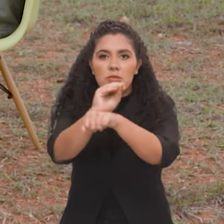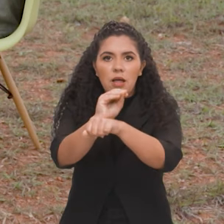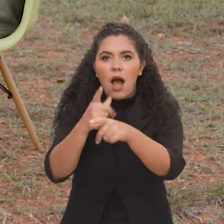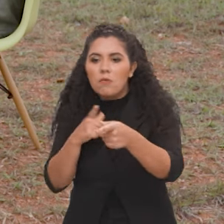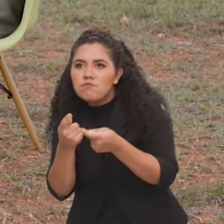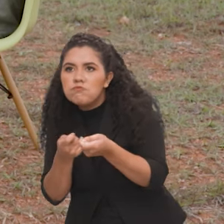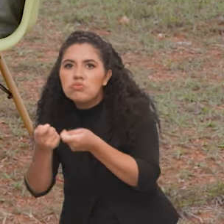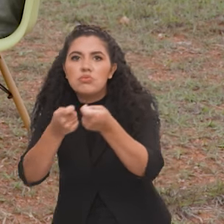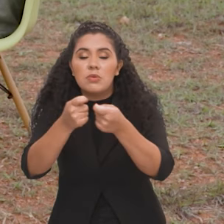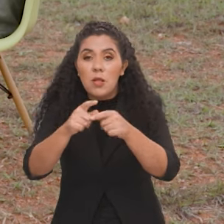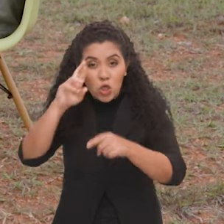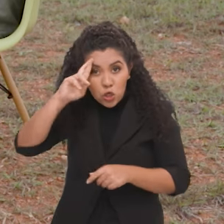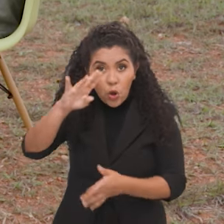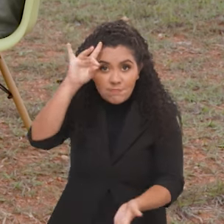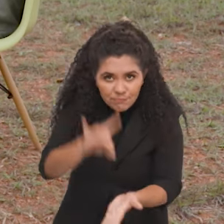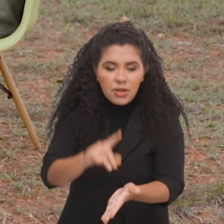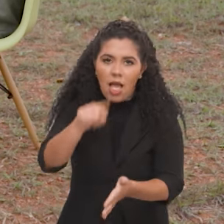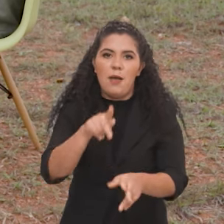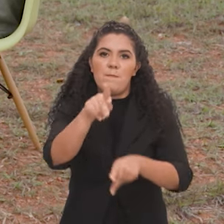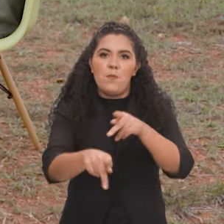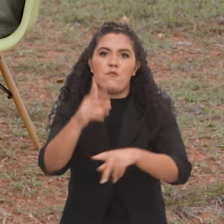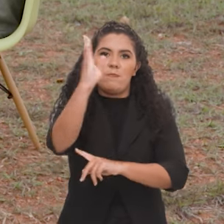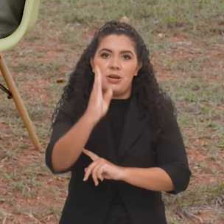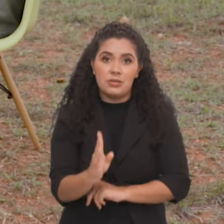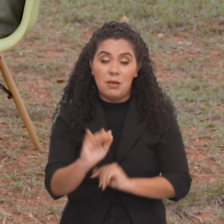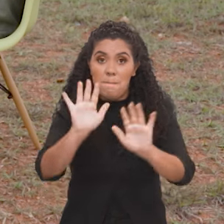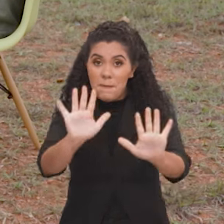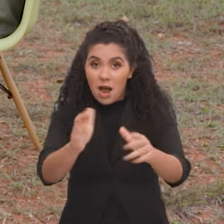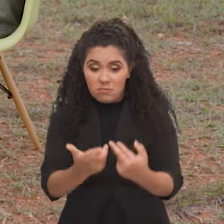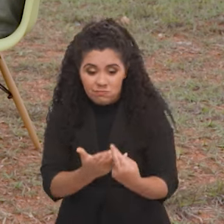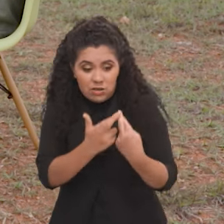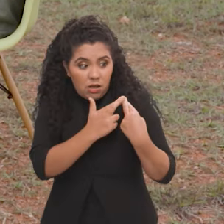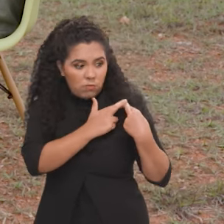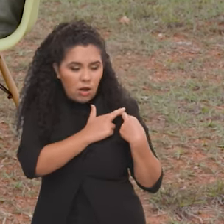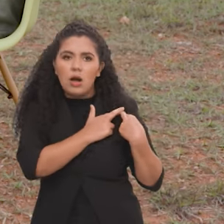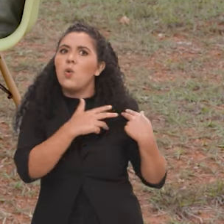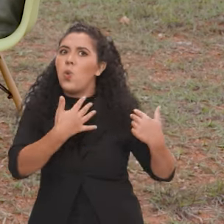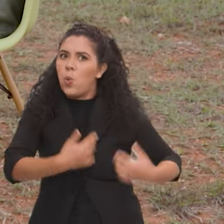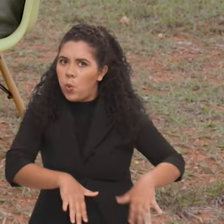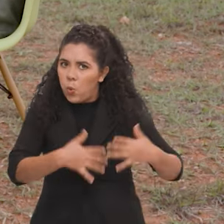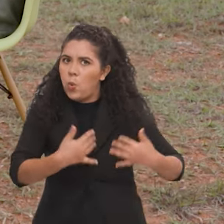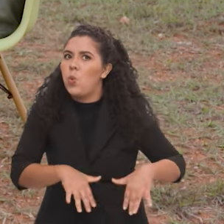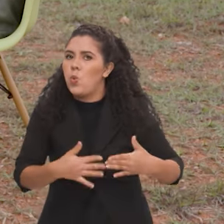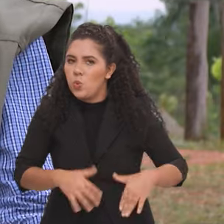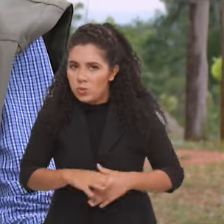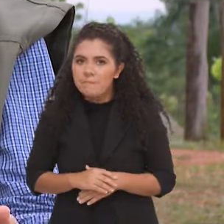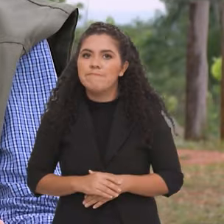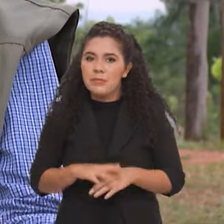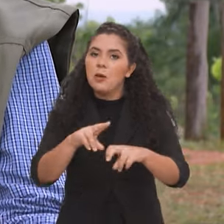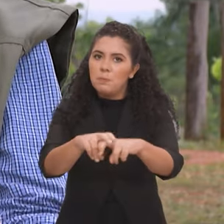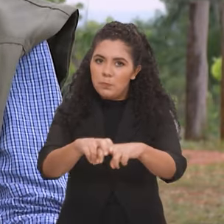o dono é exatamente o povo brasileiro. Mas é uma responsabilidade que vai além do próprio ICMBio.